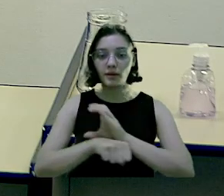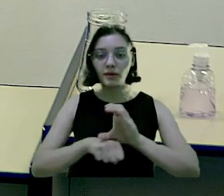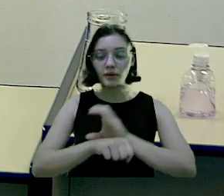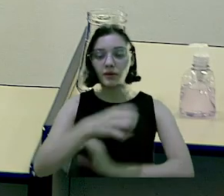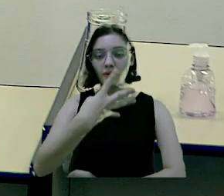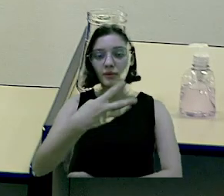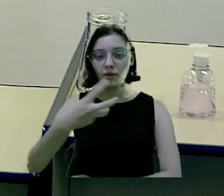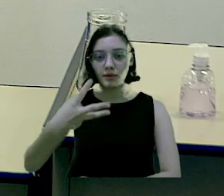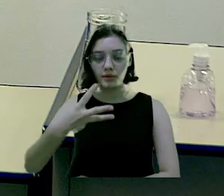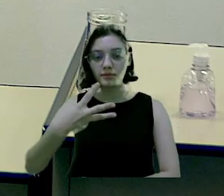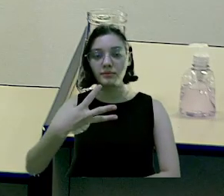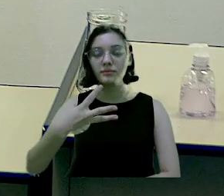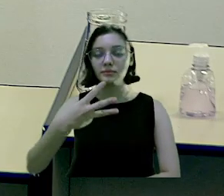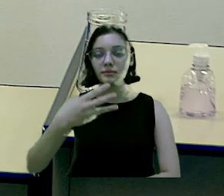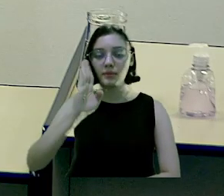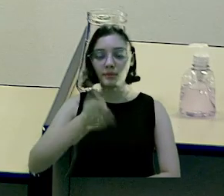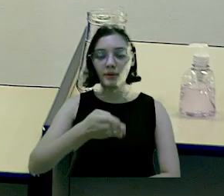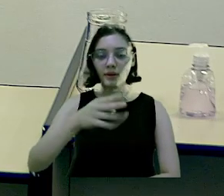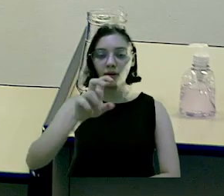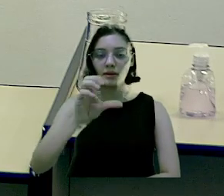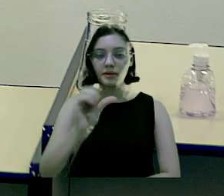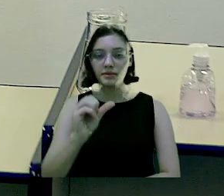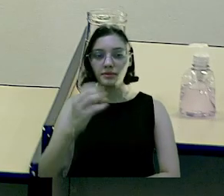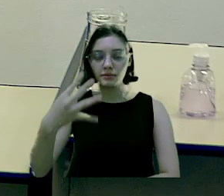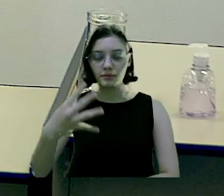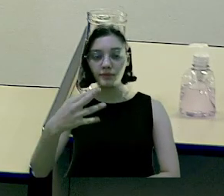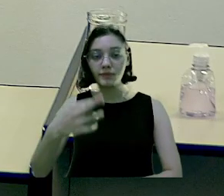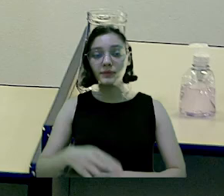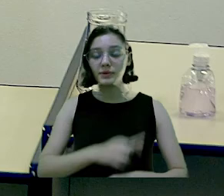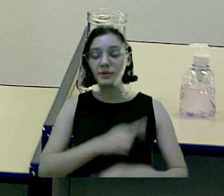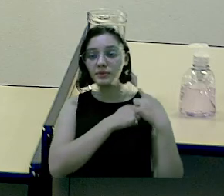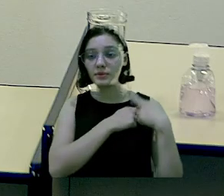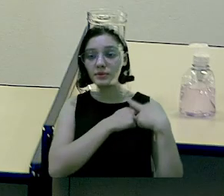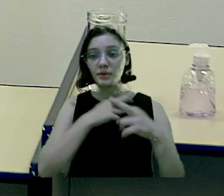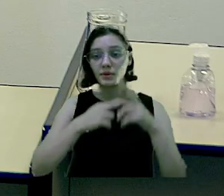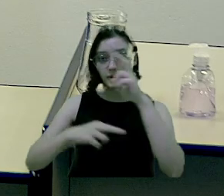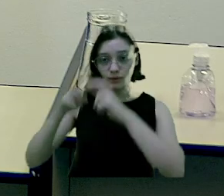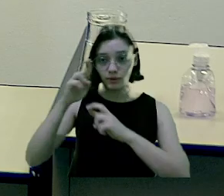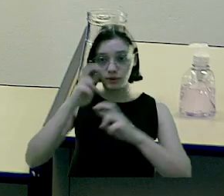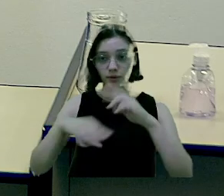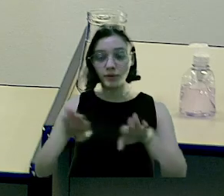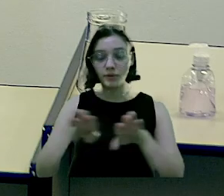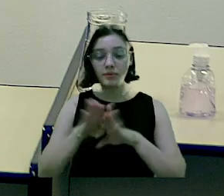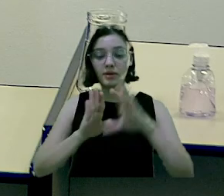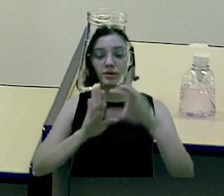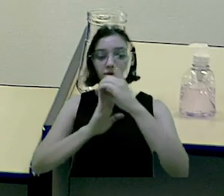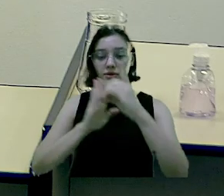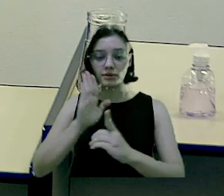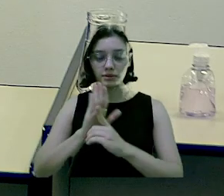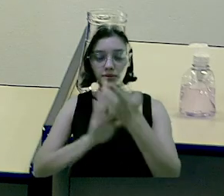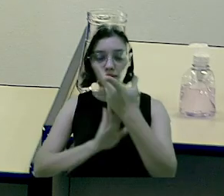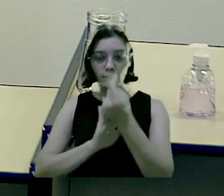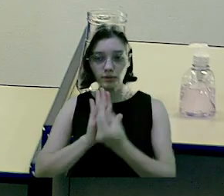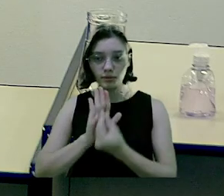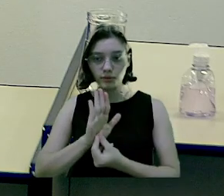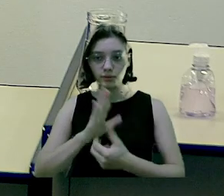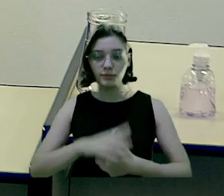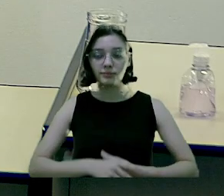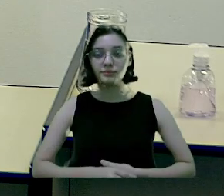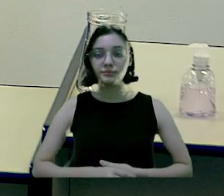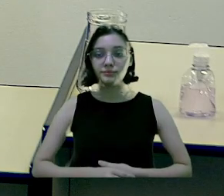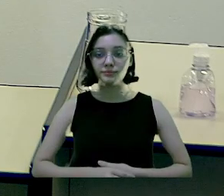lei 4320, barra 64, lei de responsabilidade fiscal e lei de diretrizes orçamentárias.